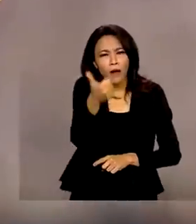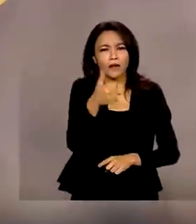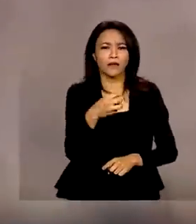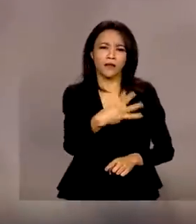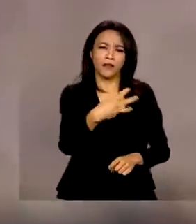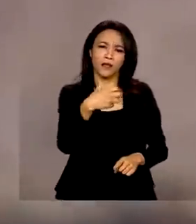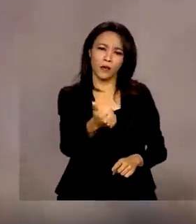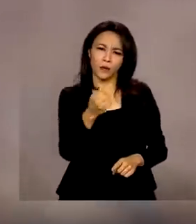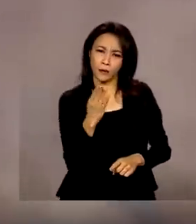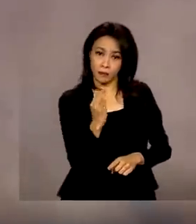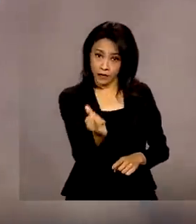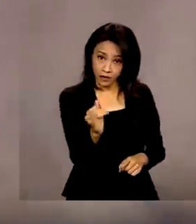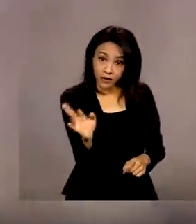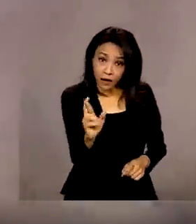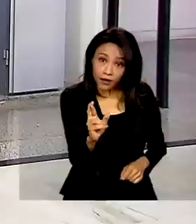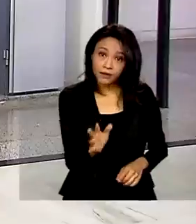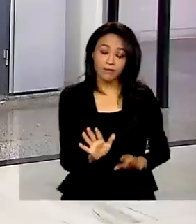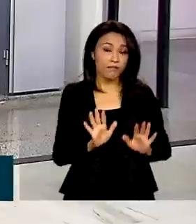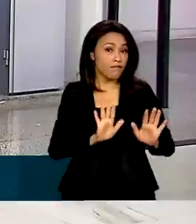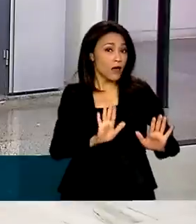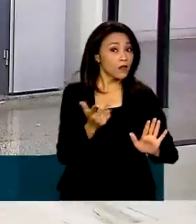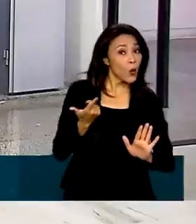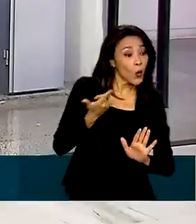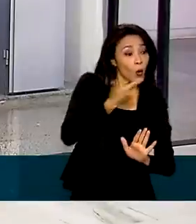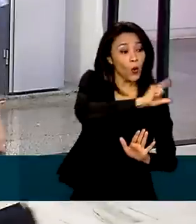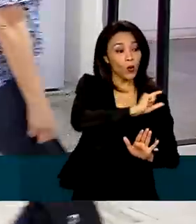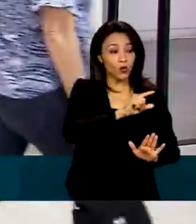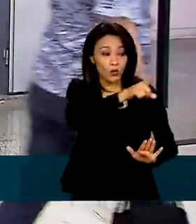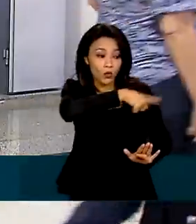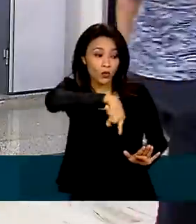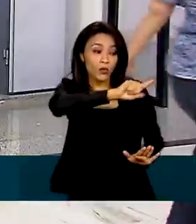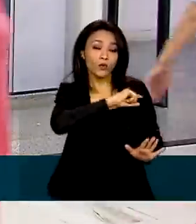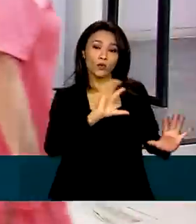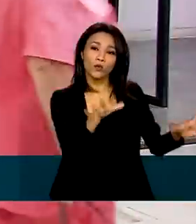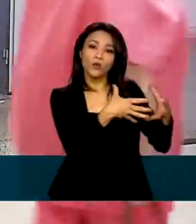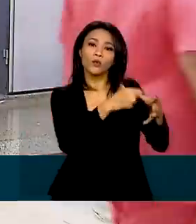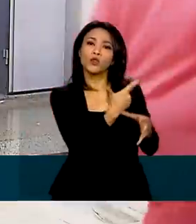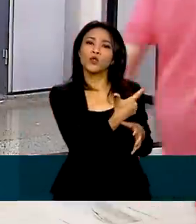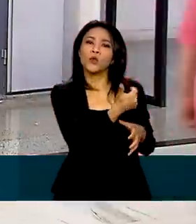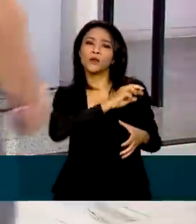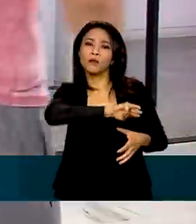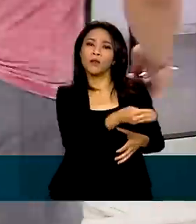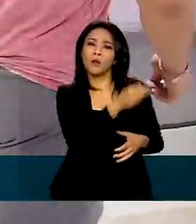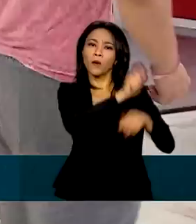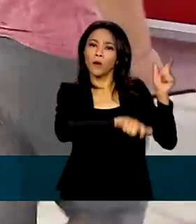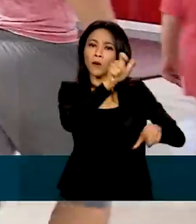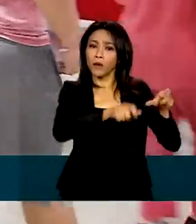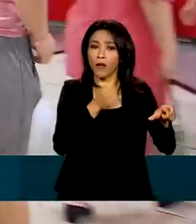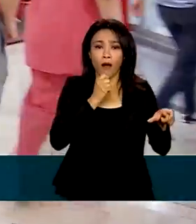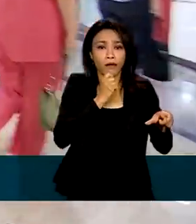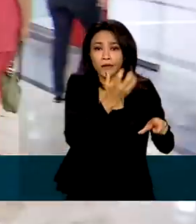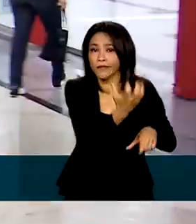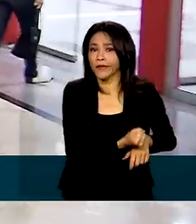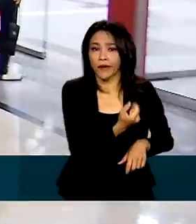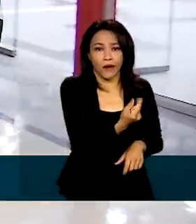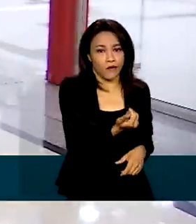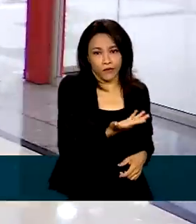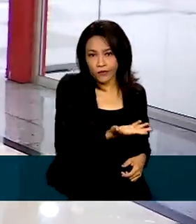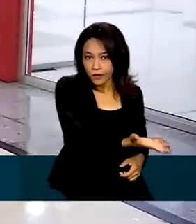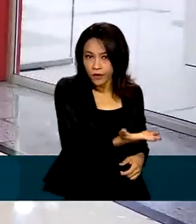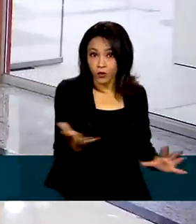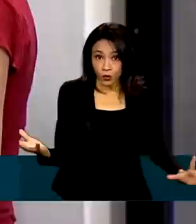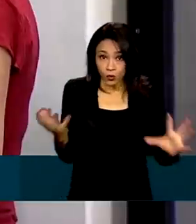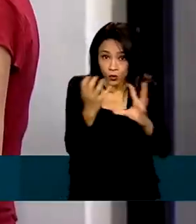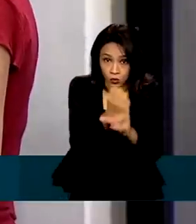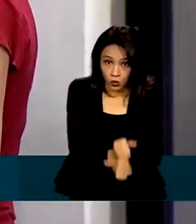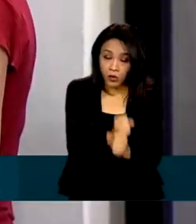bilhões de reais. Mas outros 12 milhões de trabalhadores ainda não fizeram o saque, somando cerca de